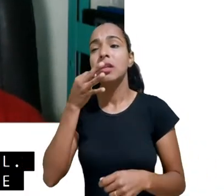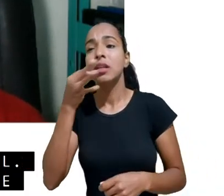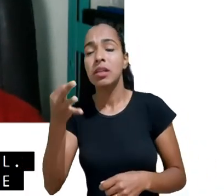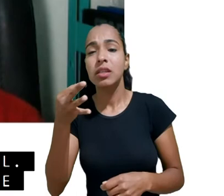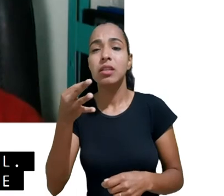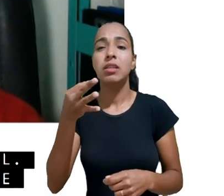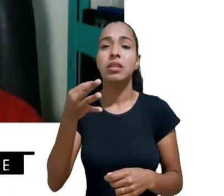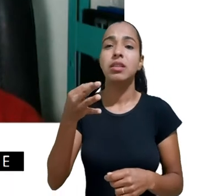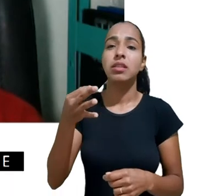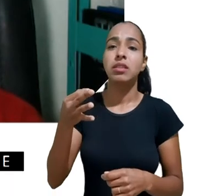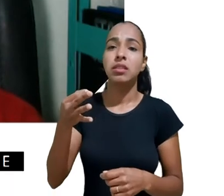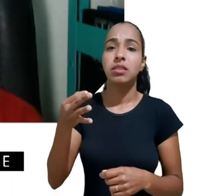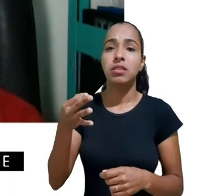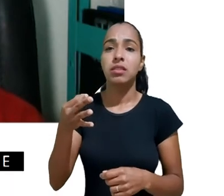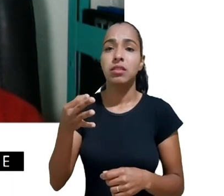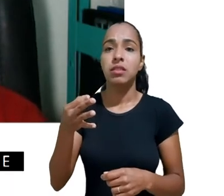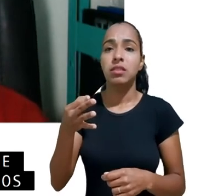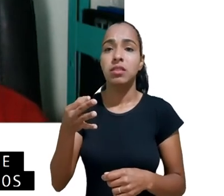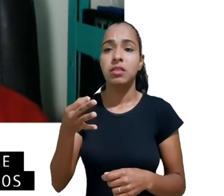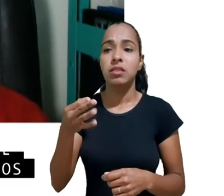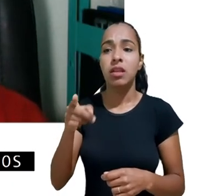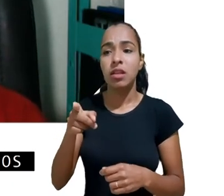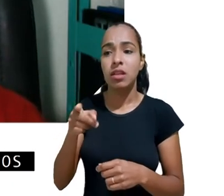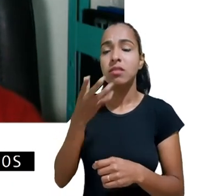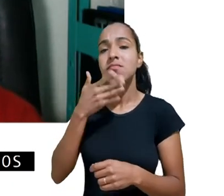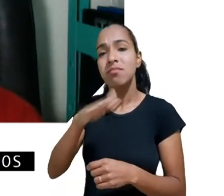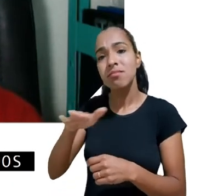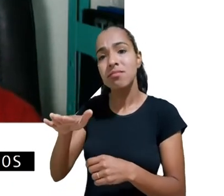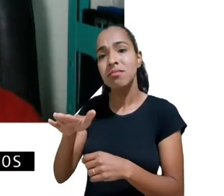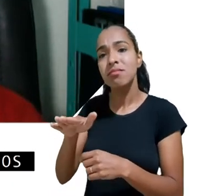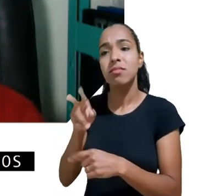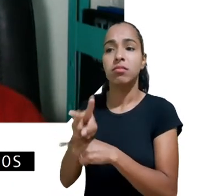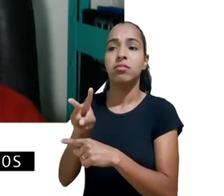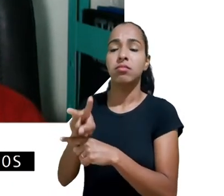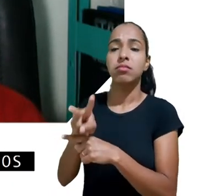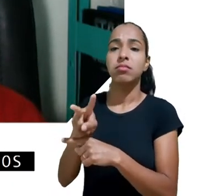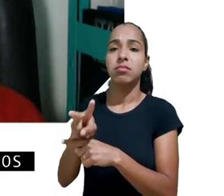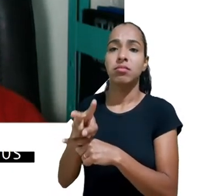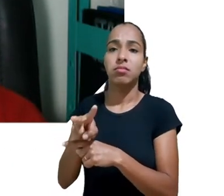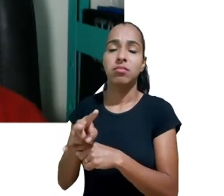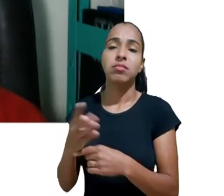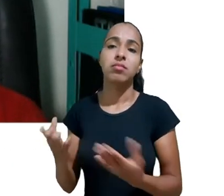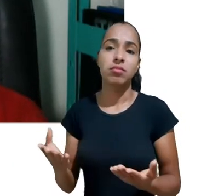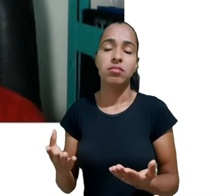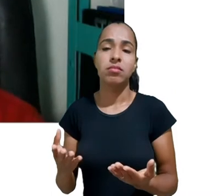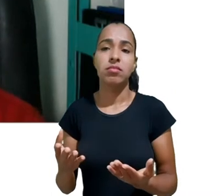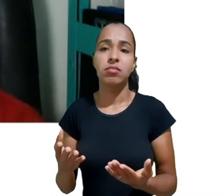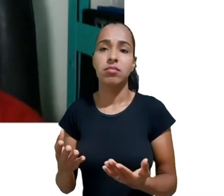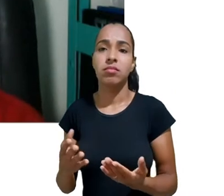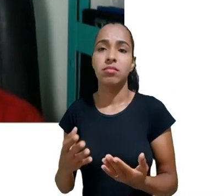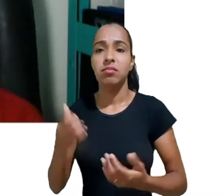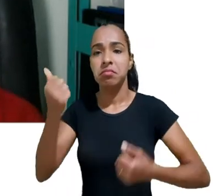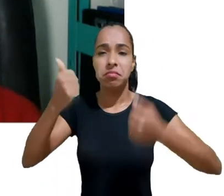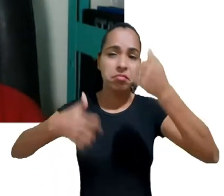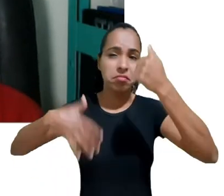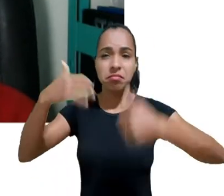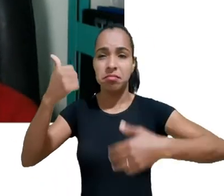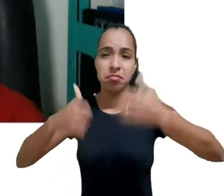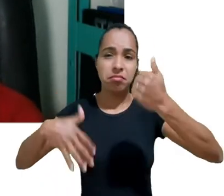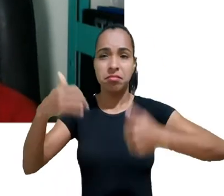criança como base como um argumento furado para mais vigilância